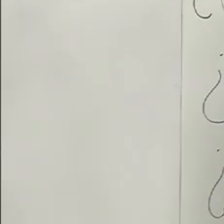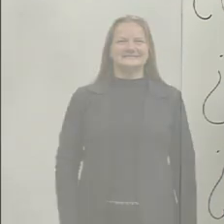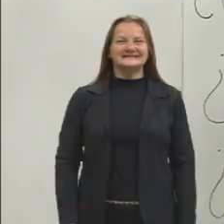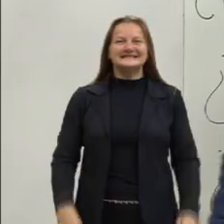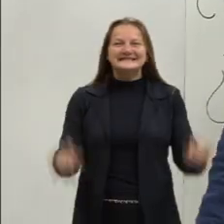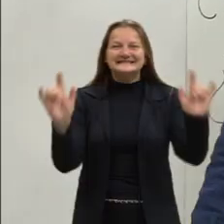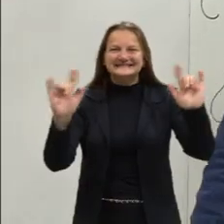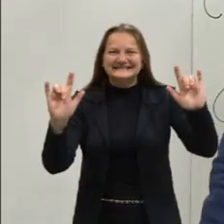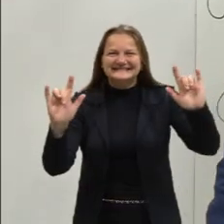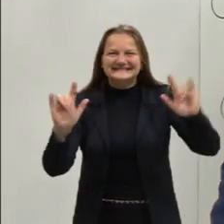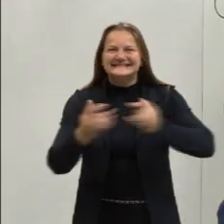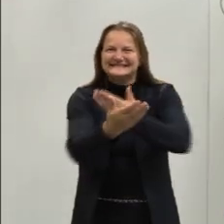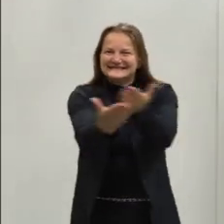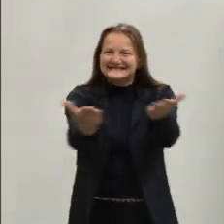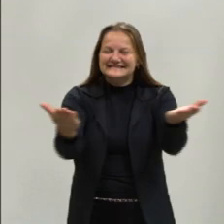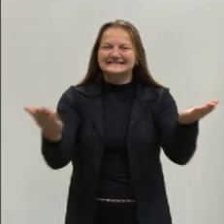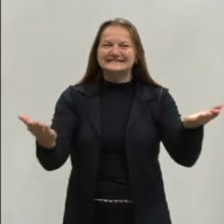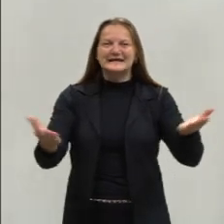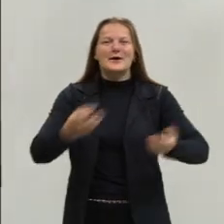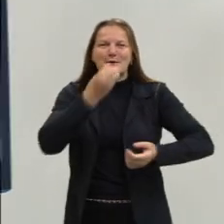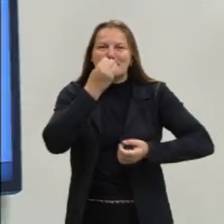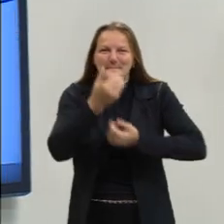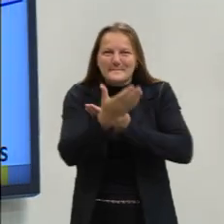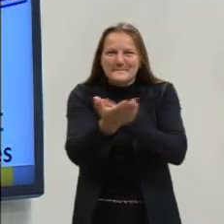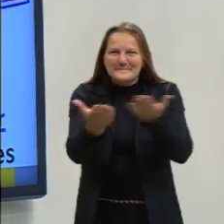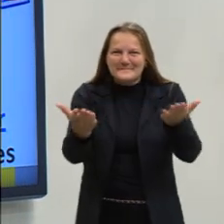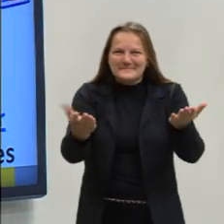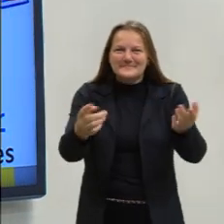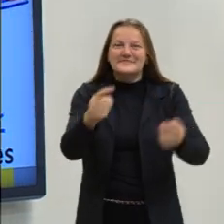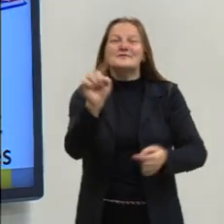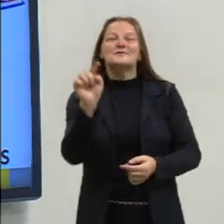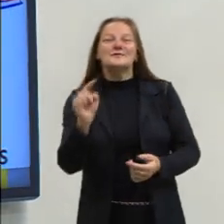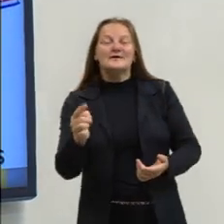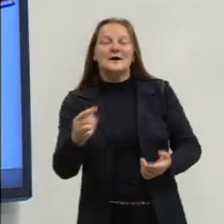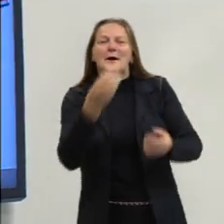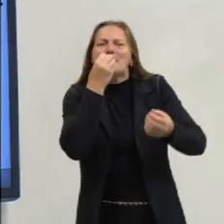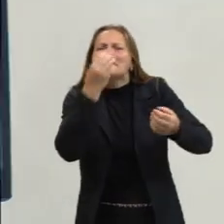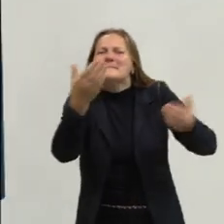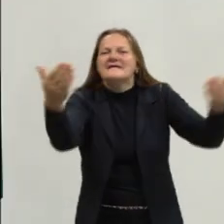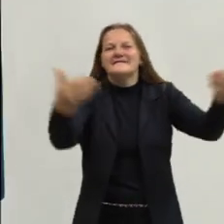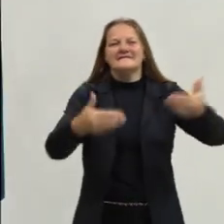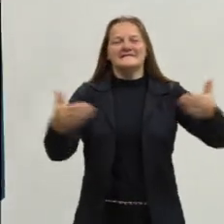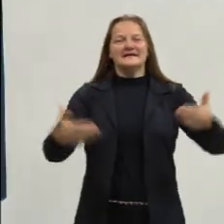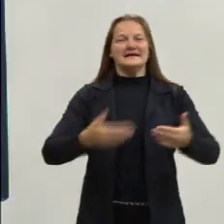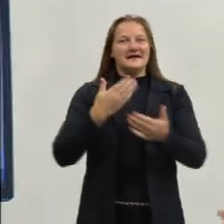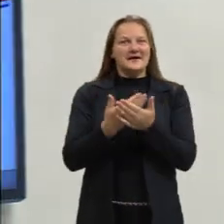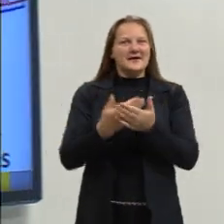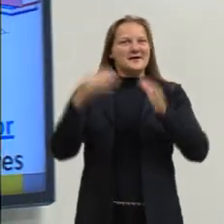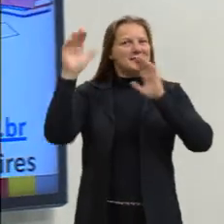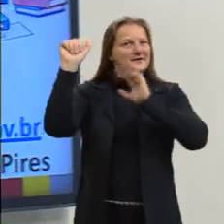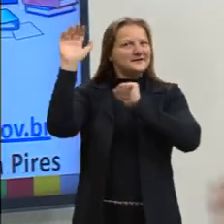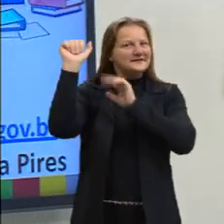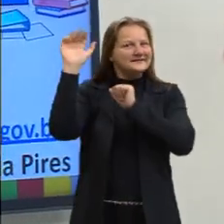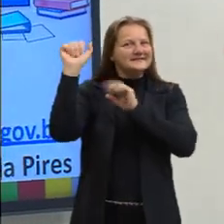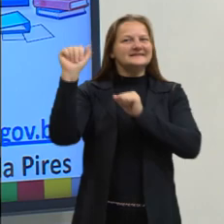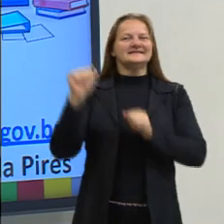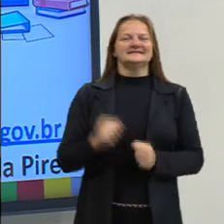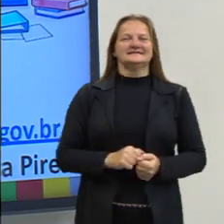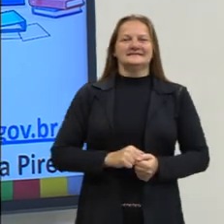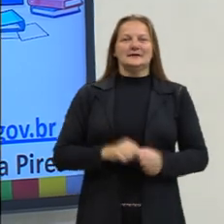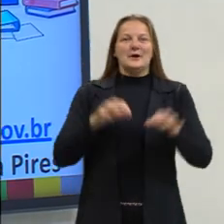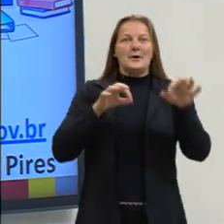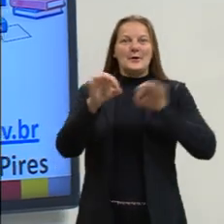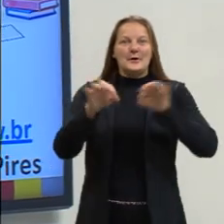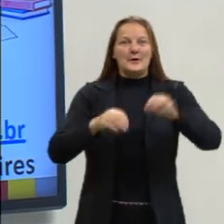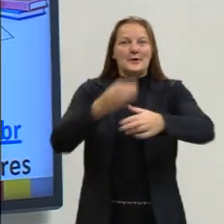Olá, carinhos, como estão? Bem-vindos a mais uma classe de língua espanhola do projeto